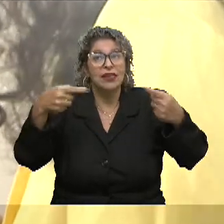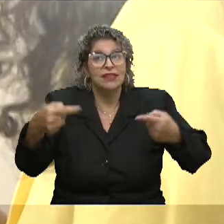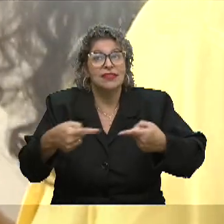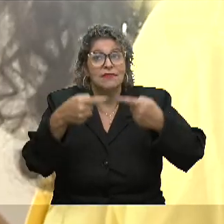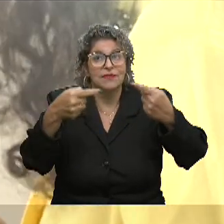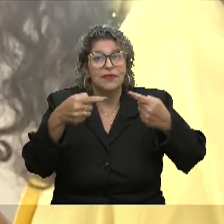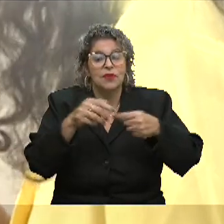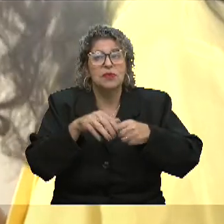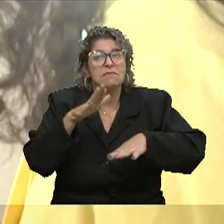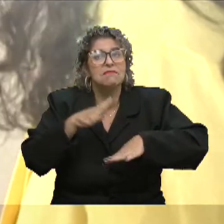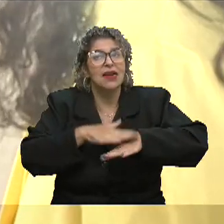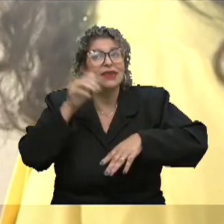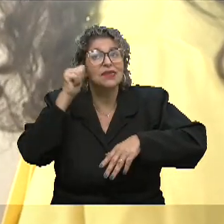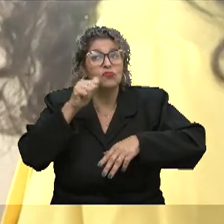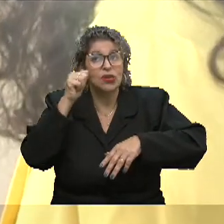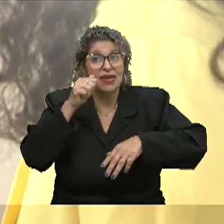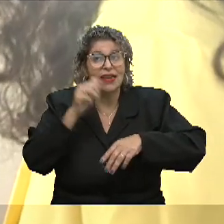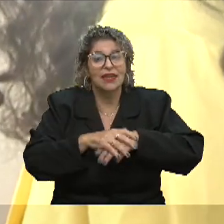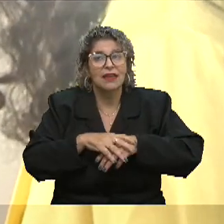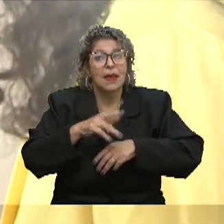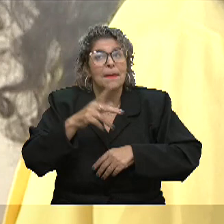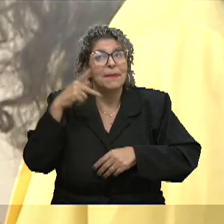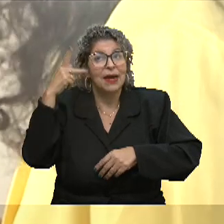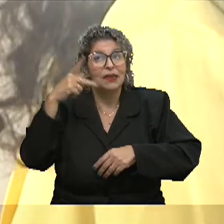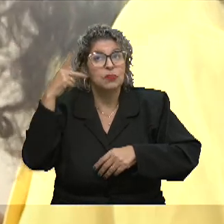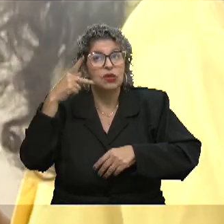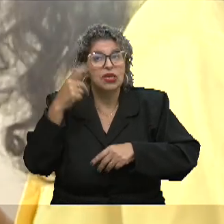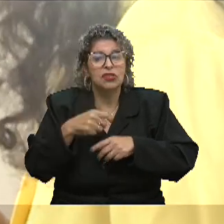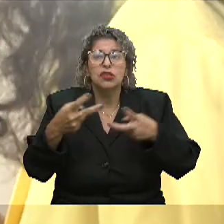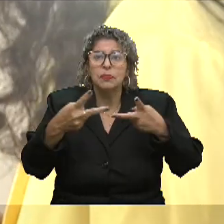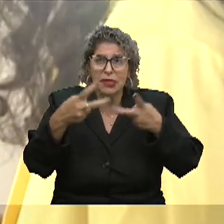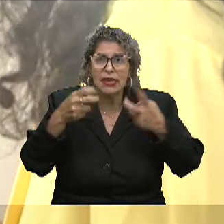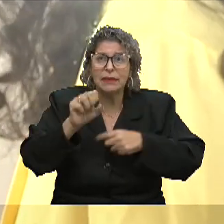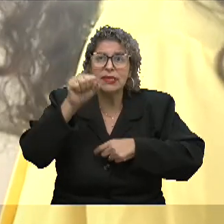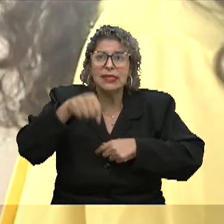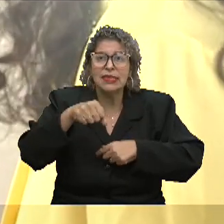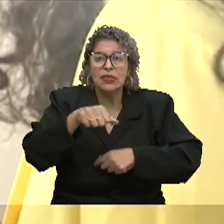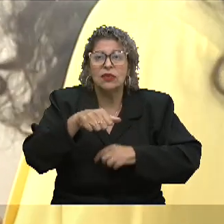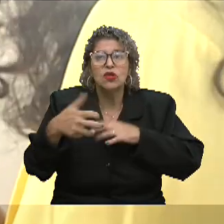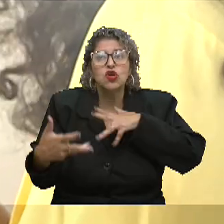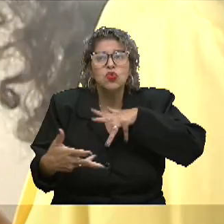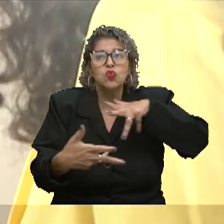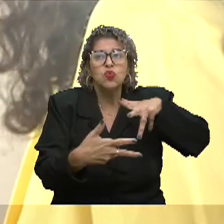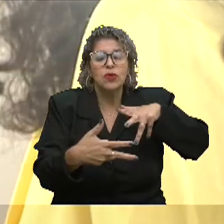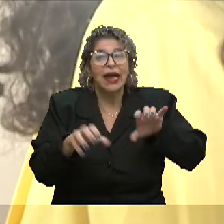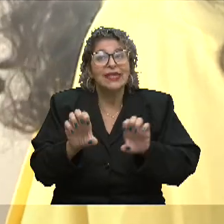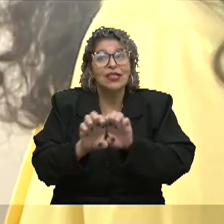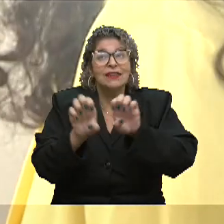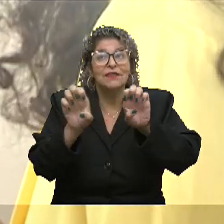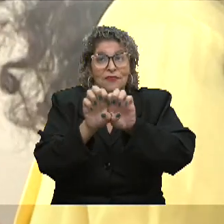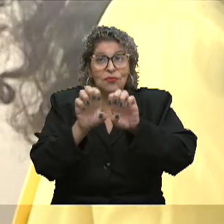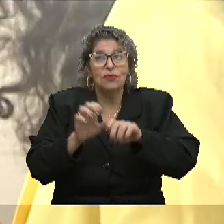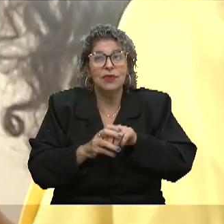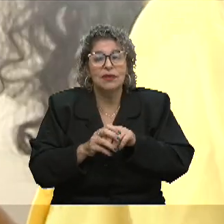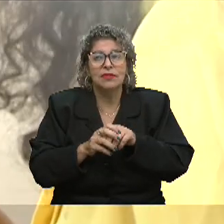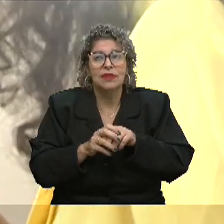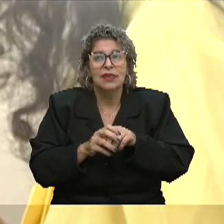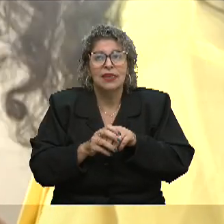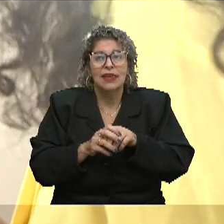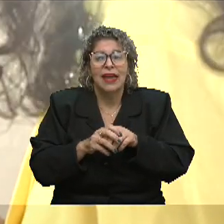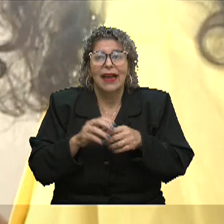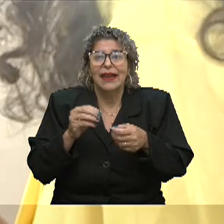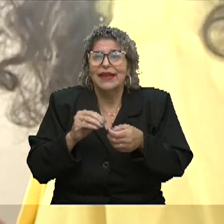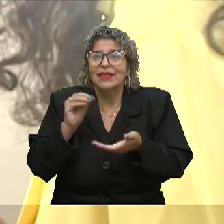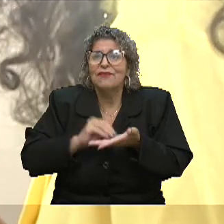trazer mais mulheres para as políticas, a gente percebe sim que o universo, as estruturas, ainda alijam muito as